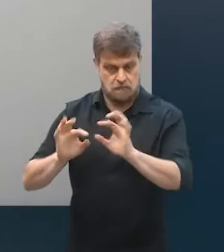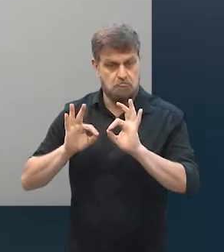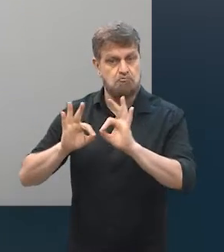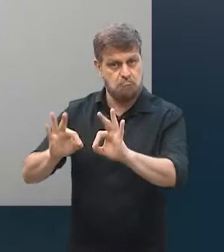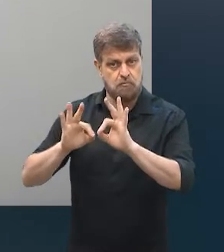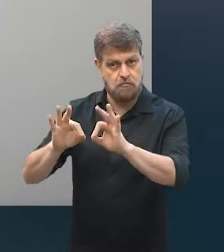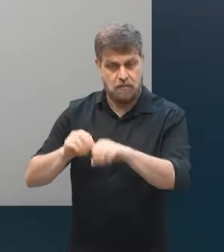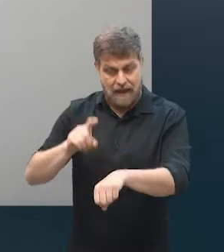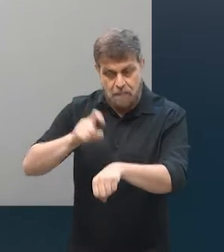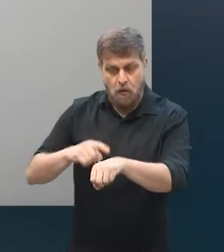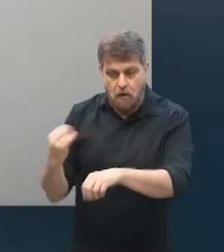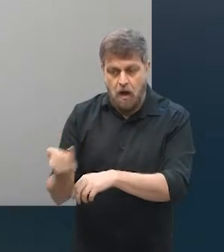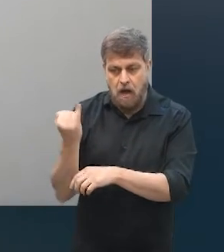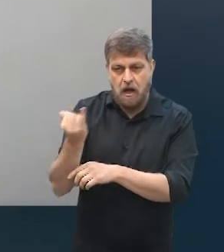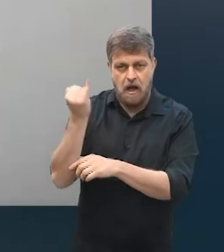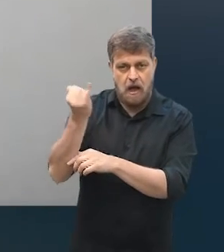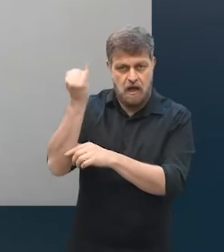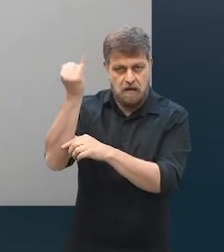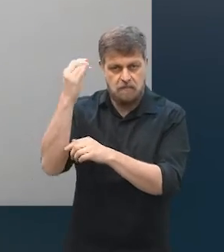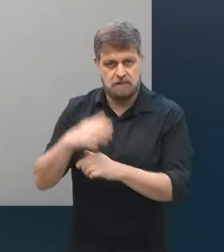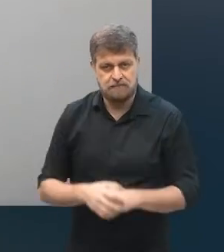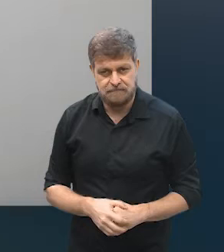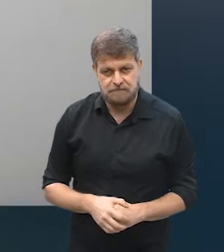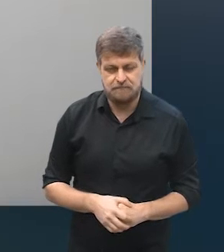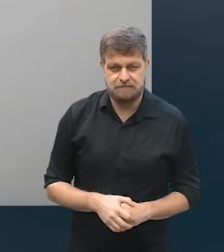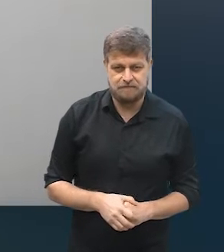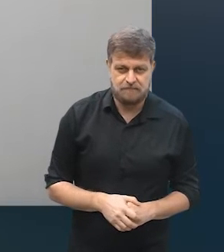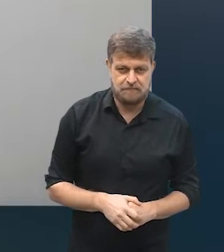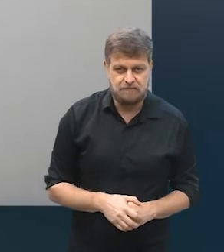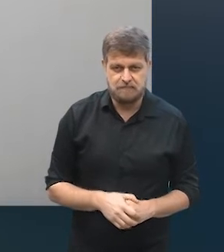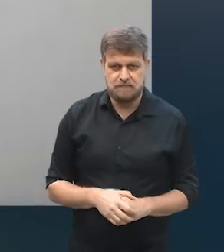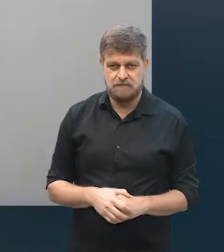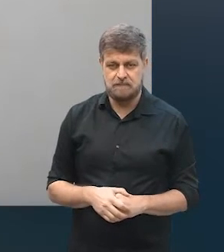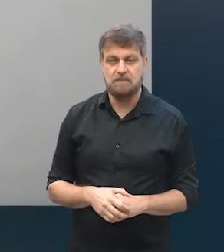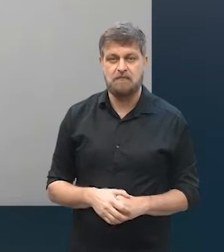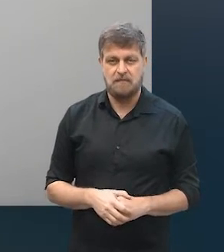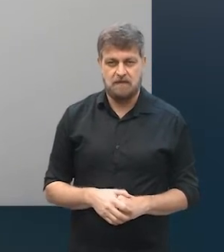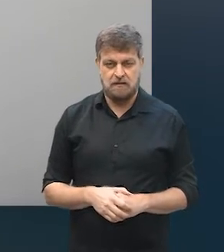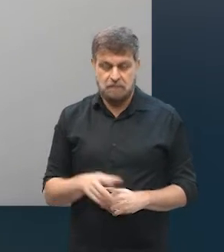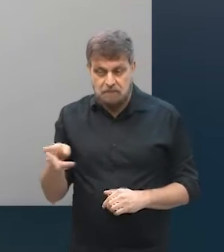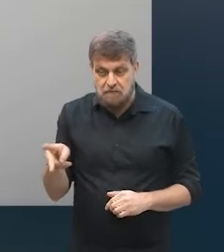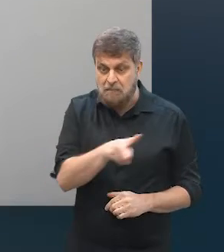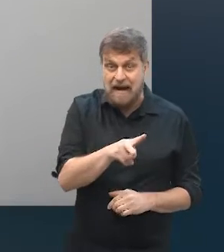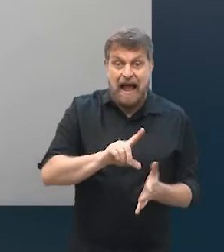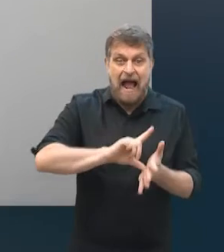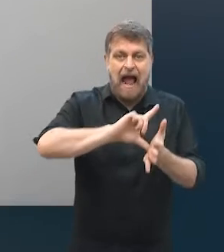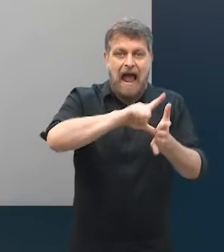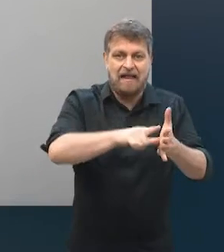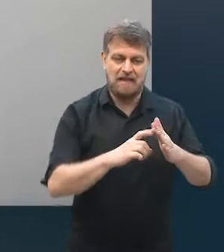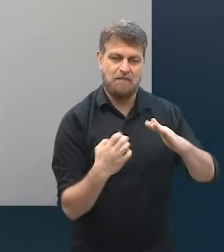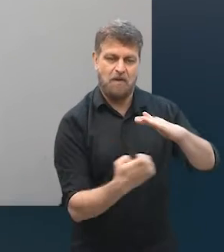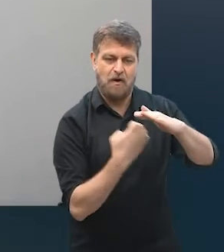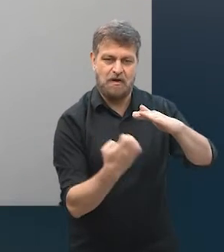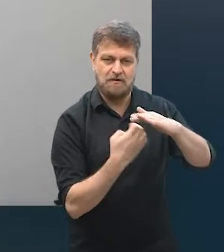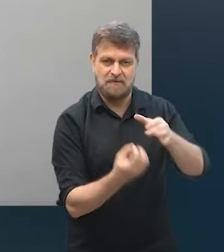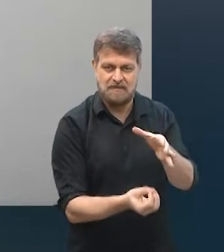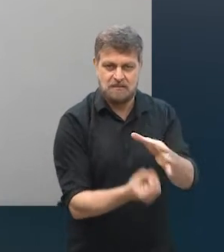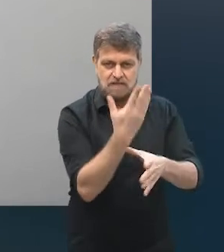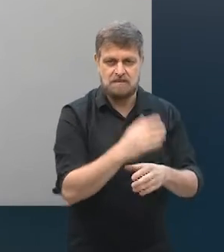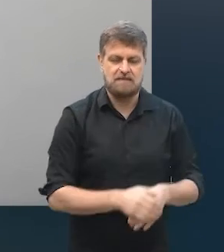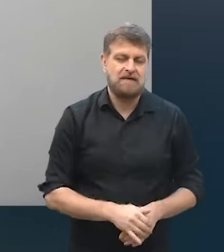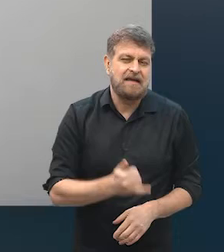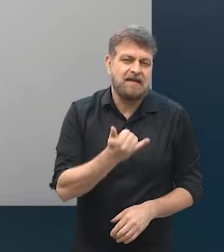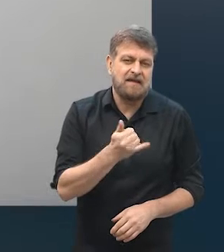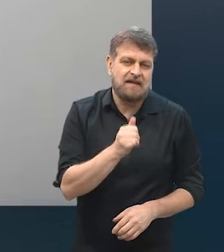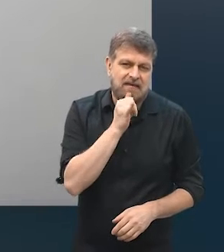pode ser muito importante, inclusive, para o negócio que vai ser feito para esse futuro empreendedor. Então, se de